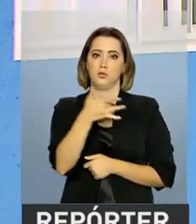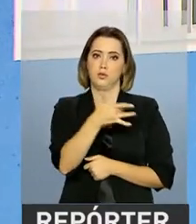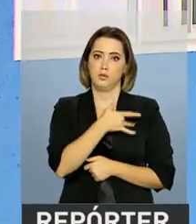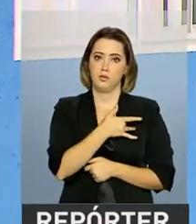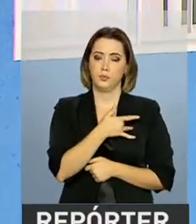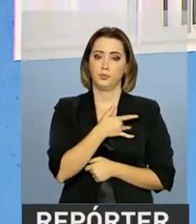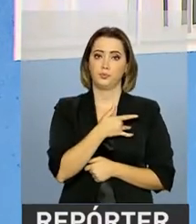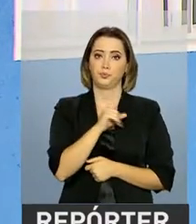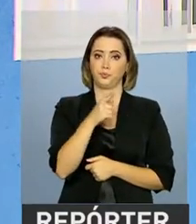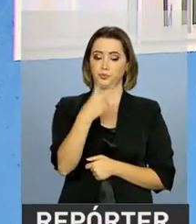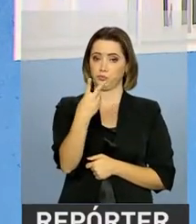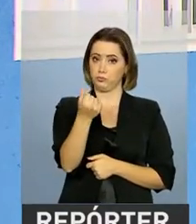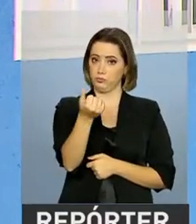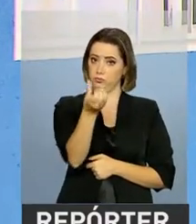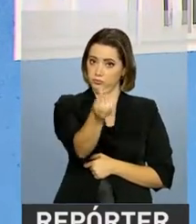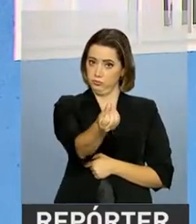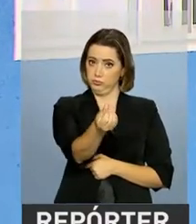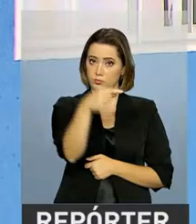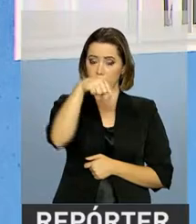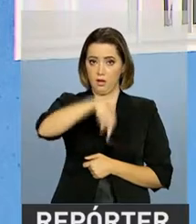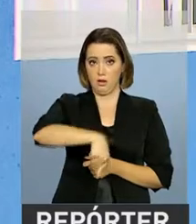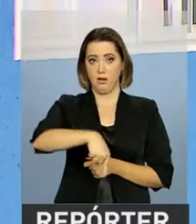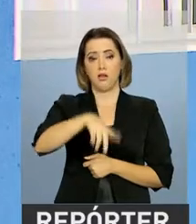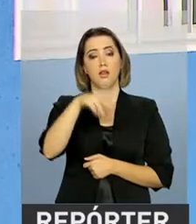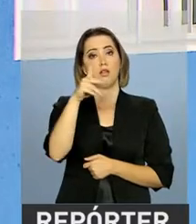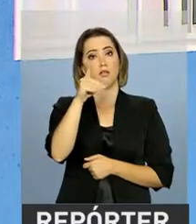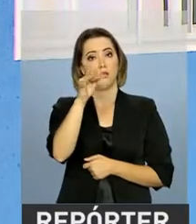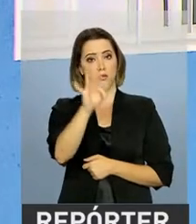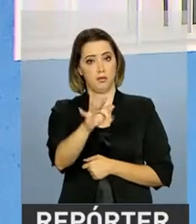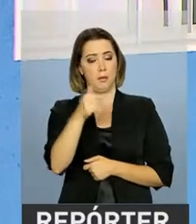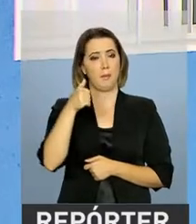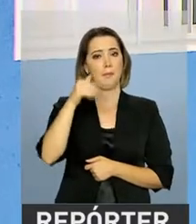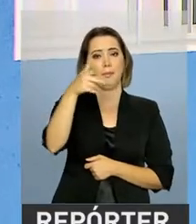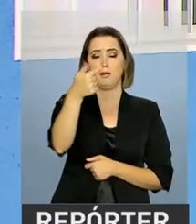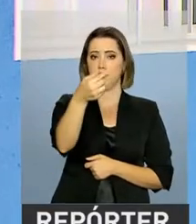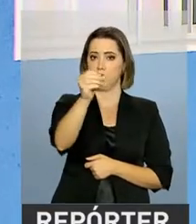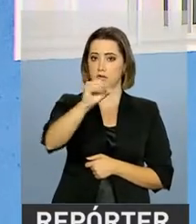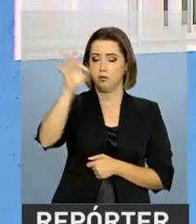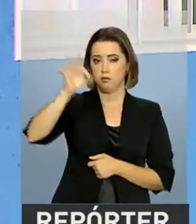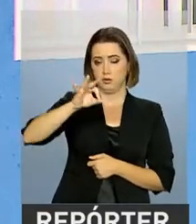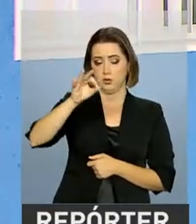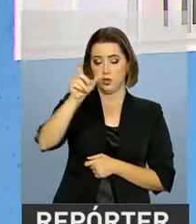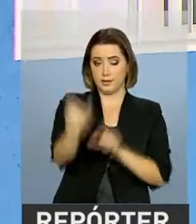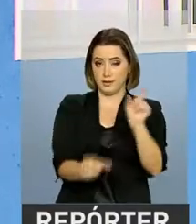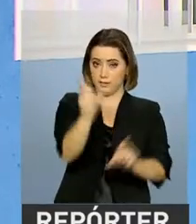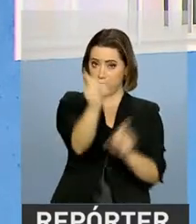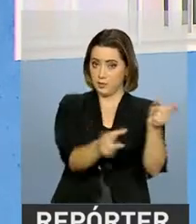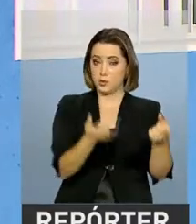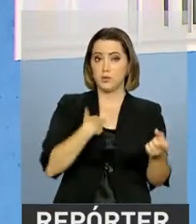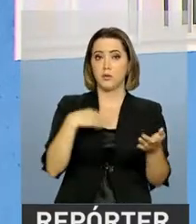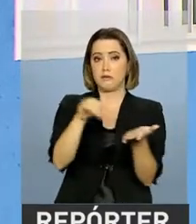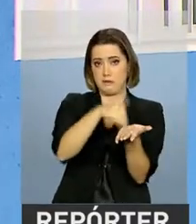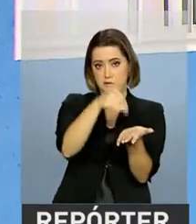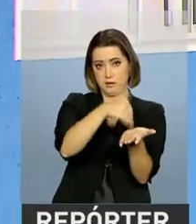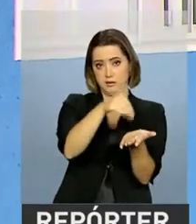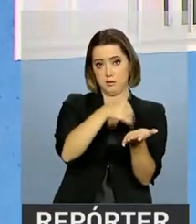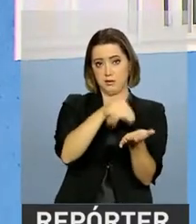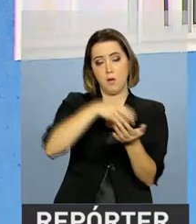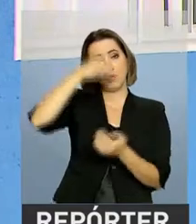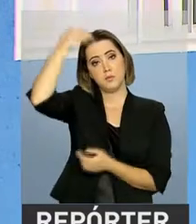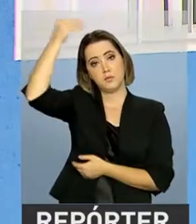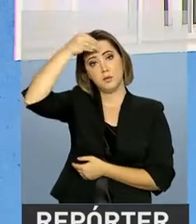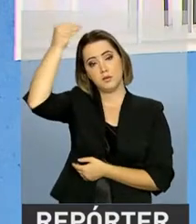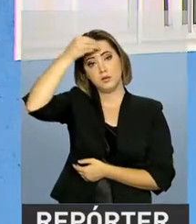exemplo. Em 2016, aqui no Distrito Federal, mais de 70 pessoas se inscreveram para serem padrinhos.